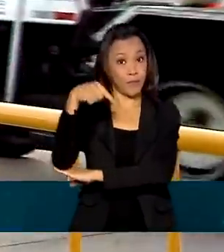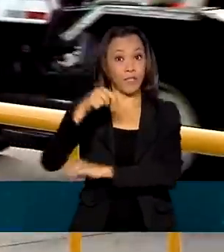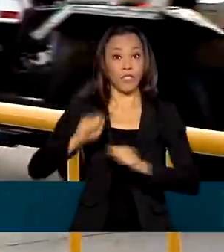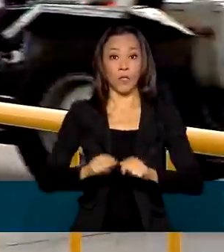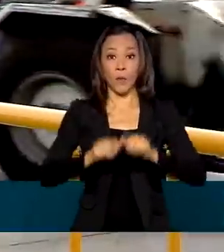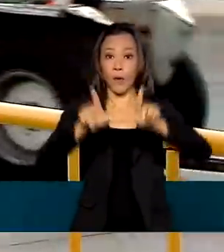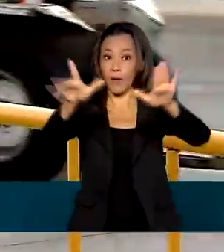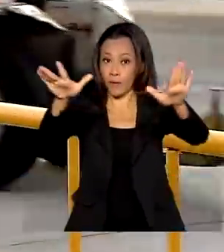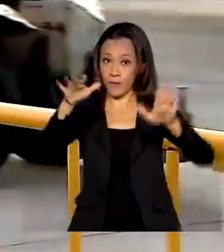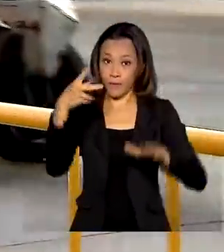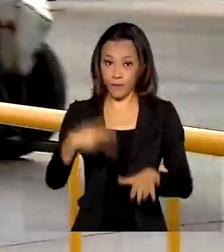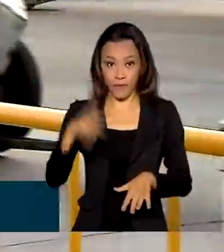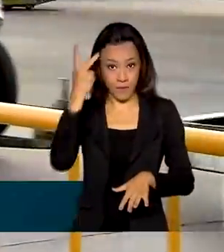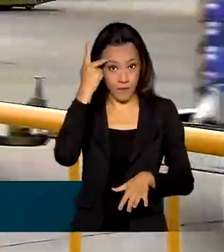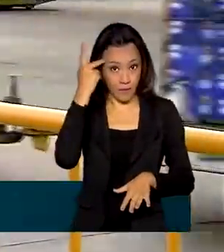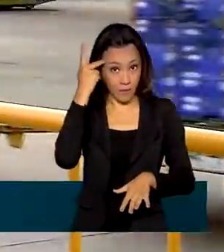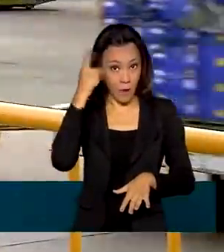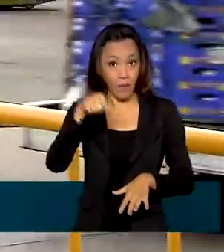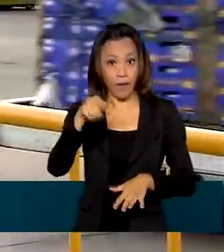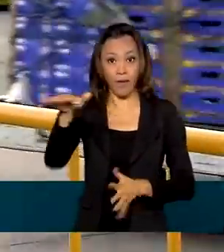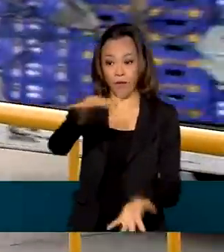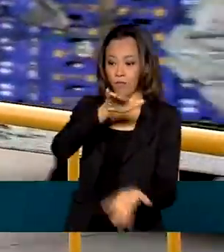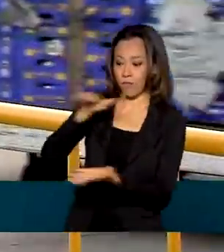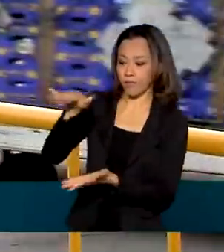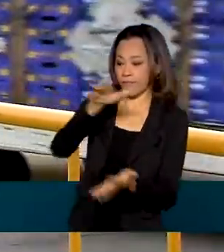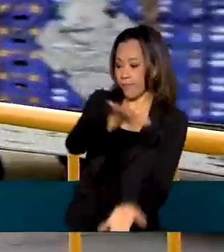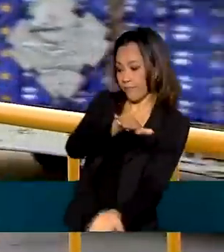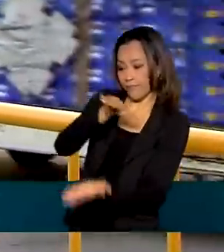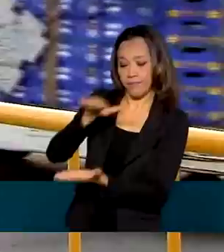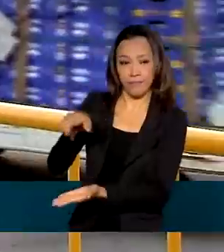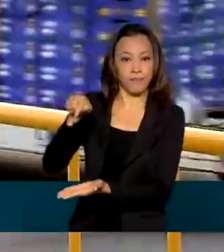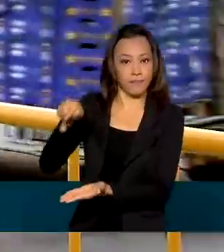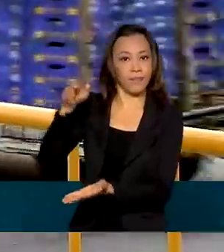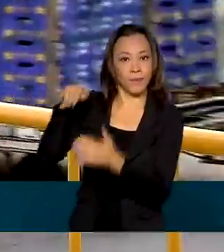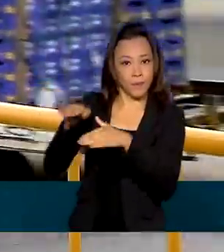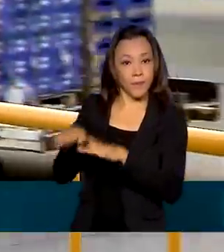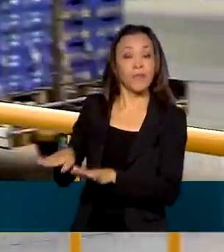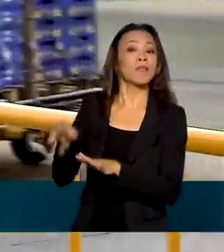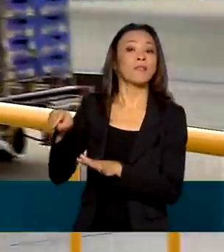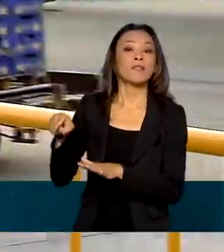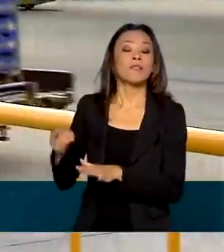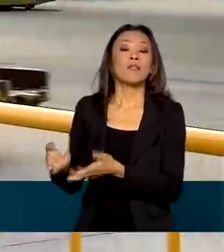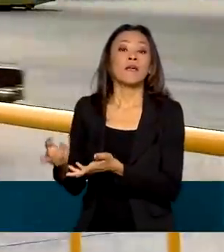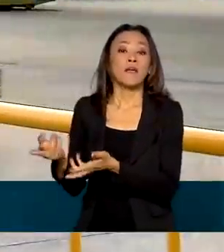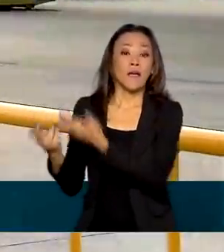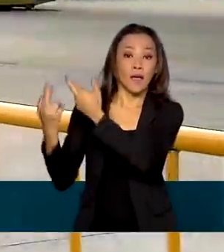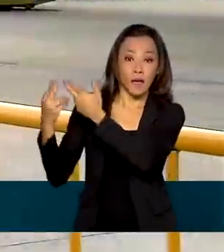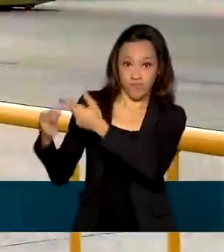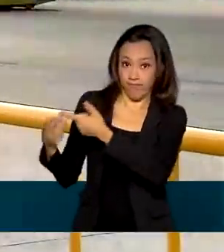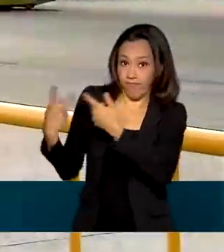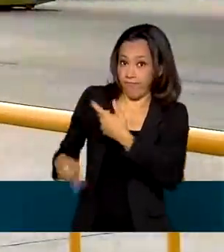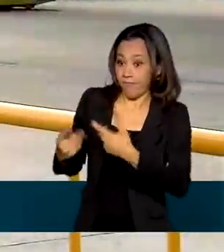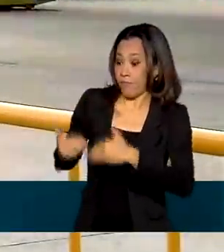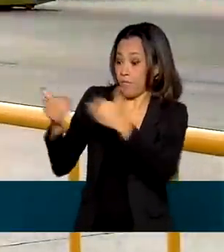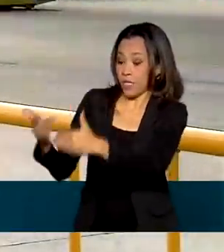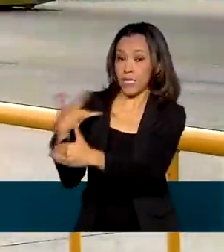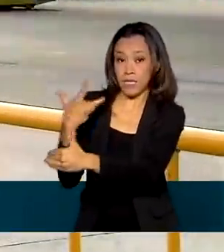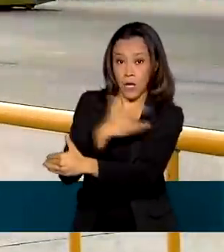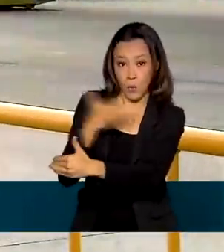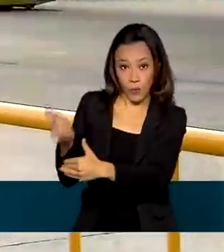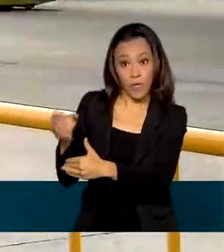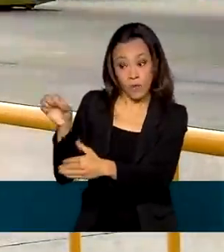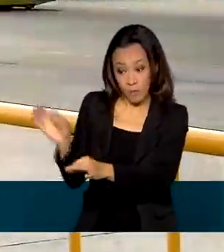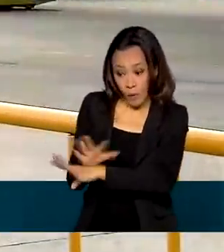armazenagem e distribuição logística de insumos para a saúde do Ministério da Saúde. Daqui, as vacinas